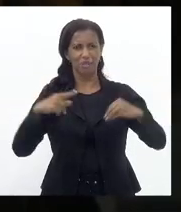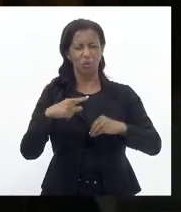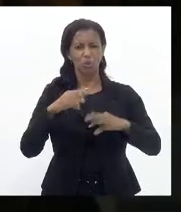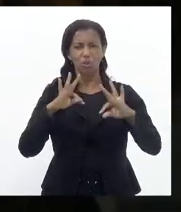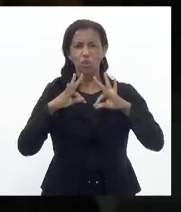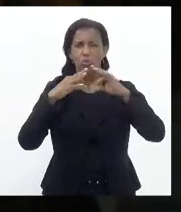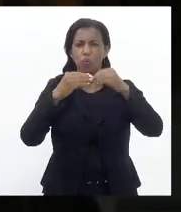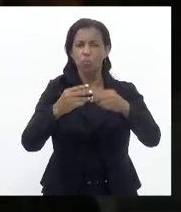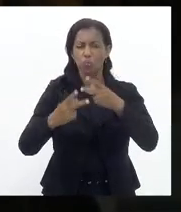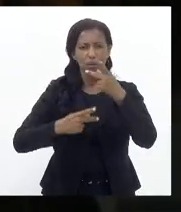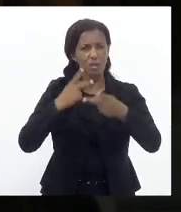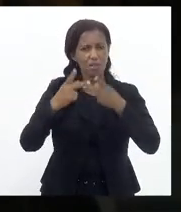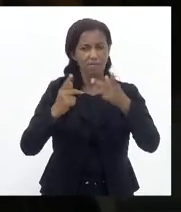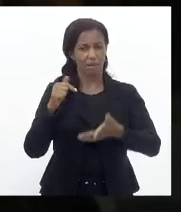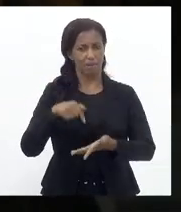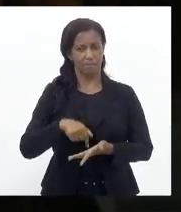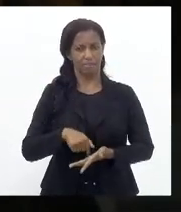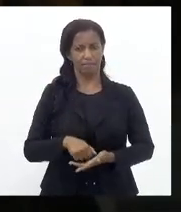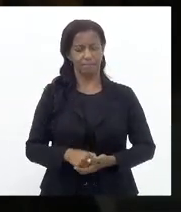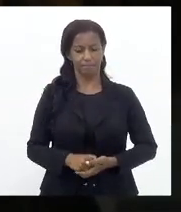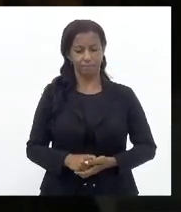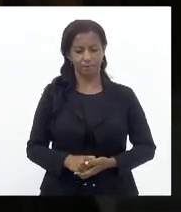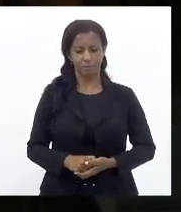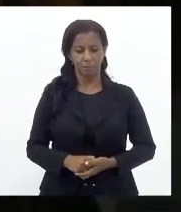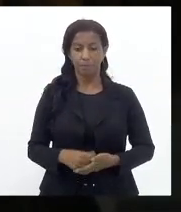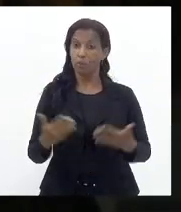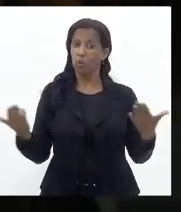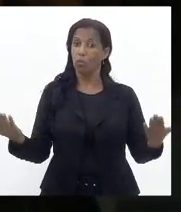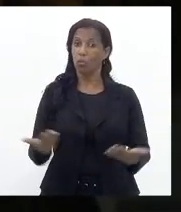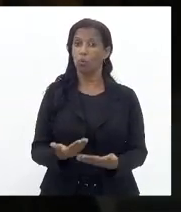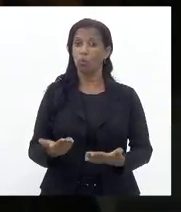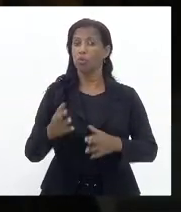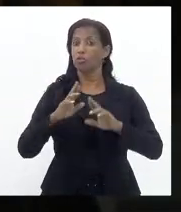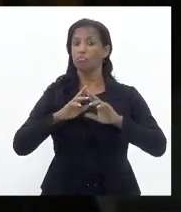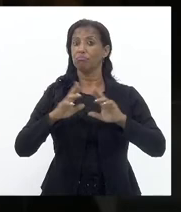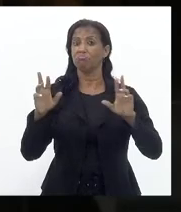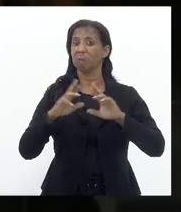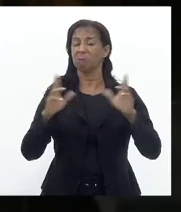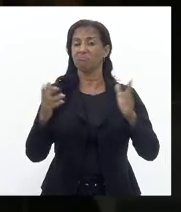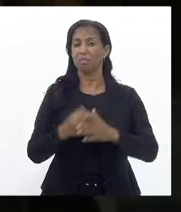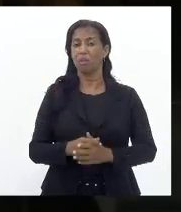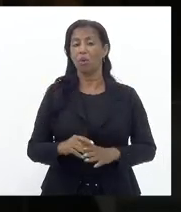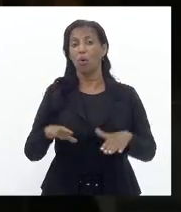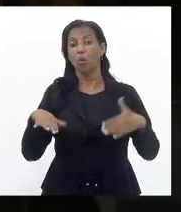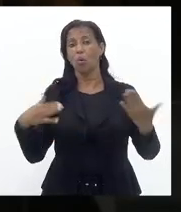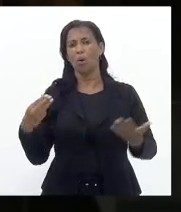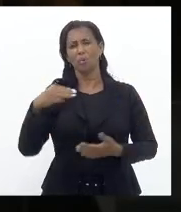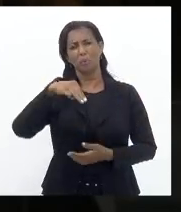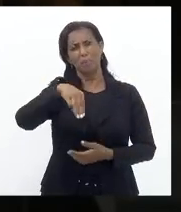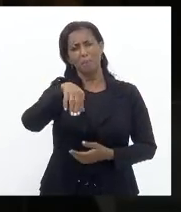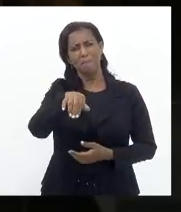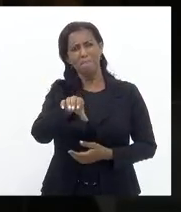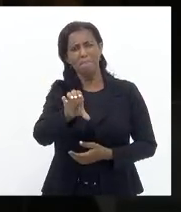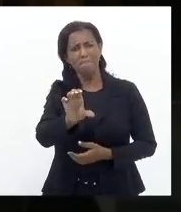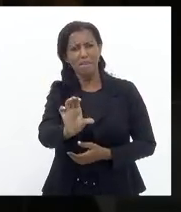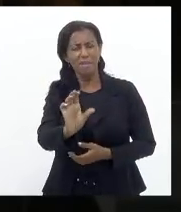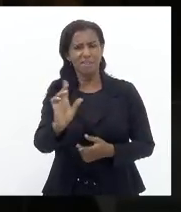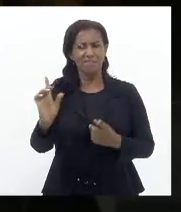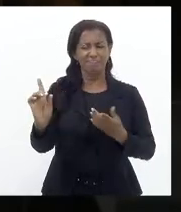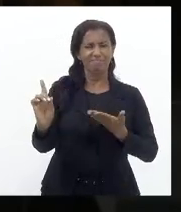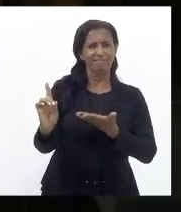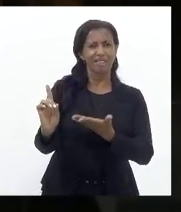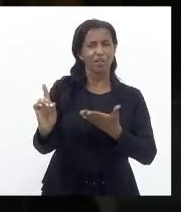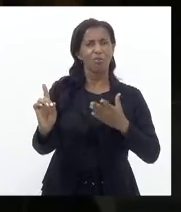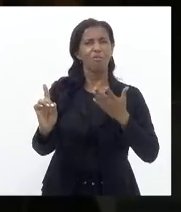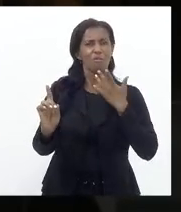tudo Que se fala aqui Hoje Não foi diferente Quando O deputado Carlos Mink E eu tenho a hombridade De citar os